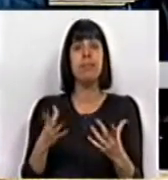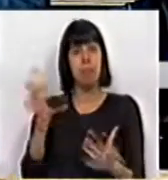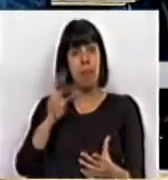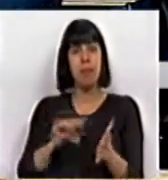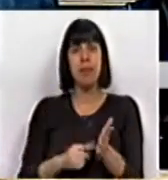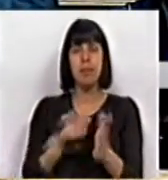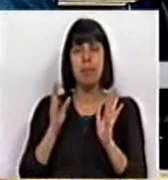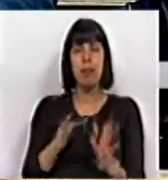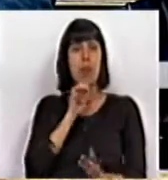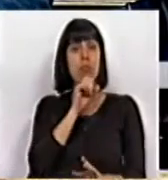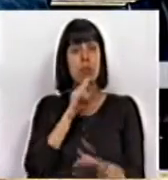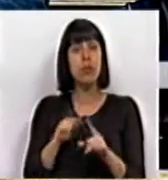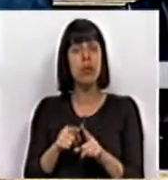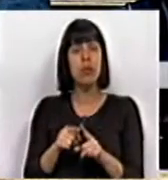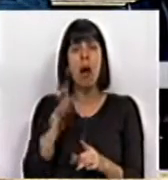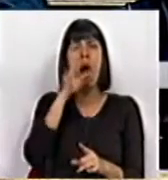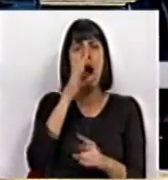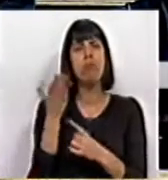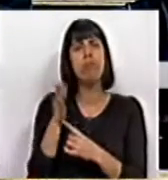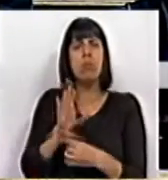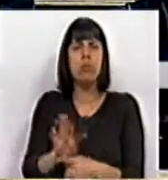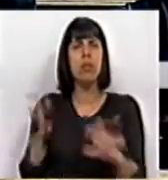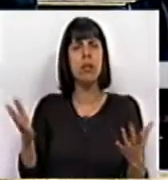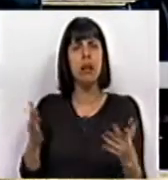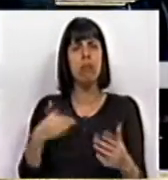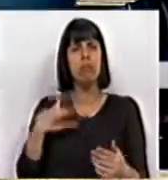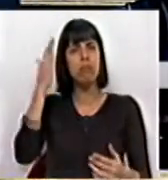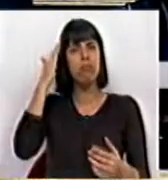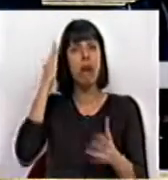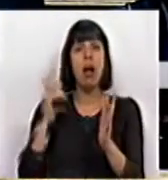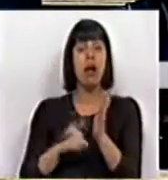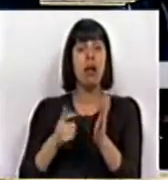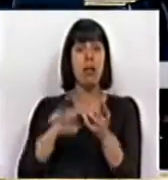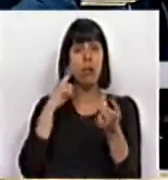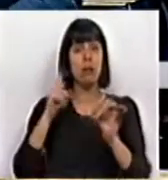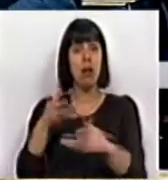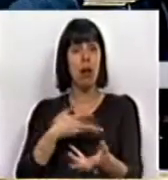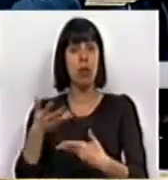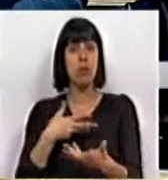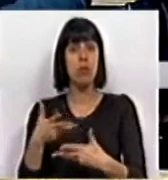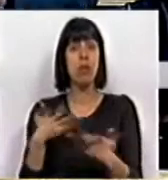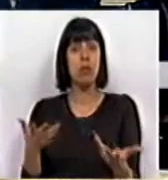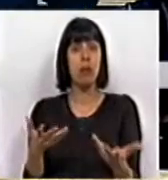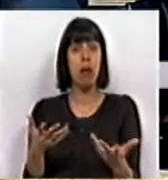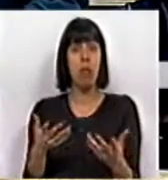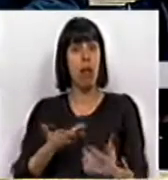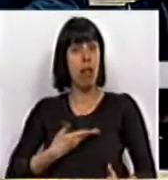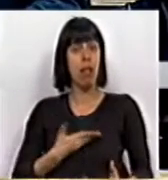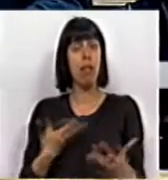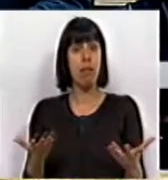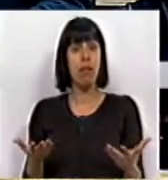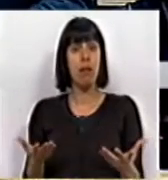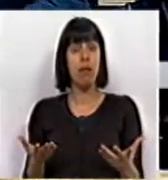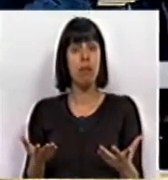tanto mais necessário e possível se, por exemplo, considerarmos da necessidade da renegociação da